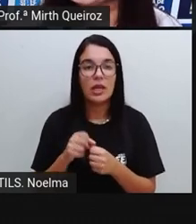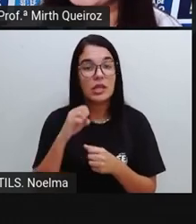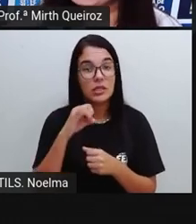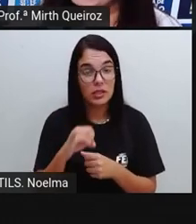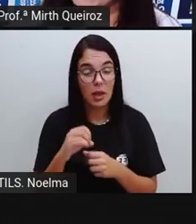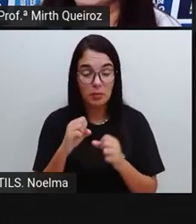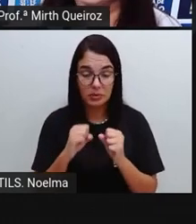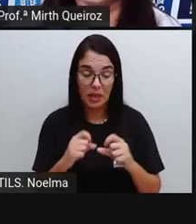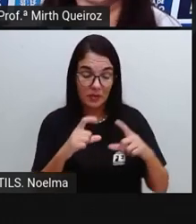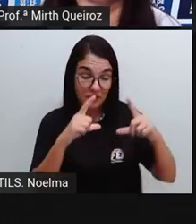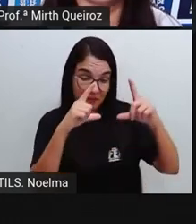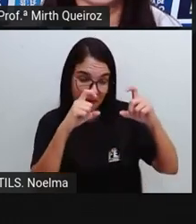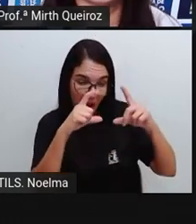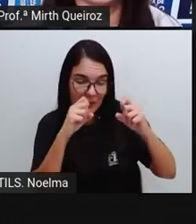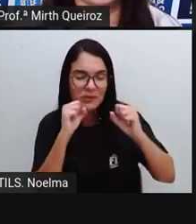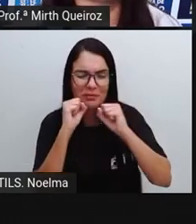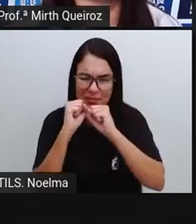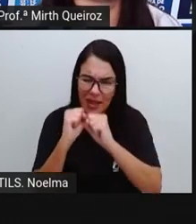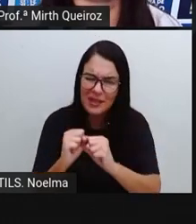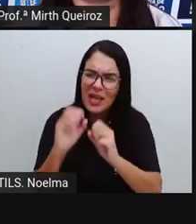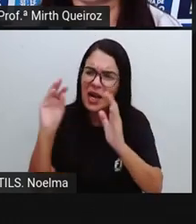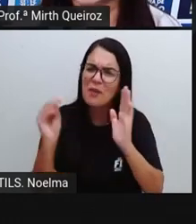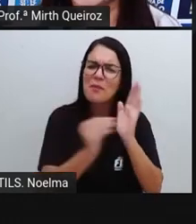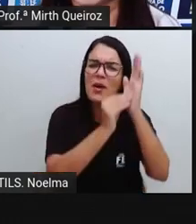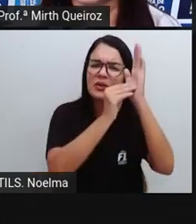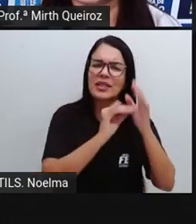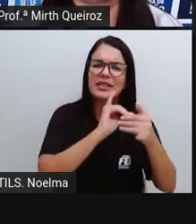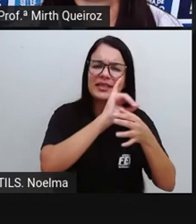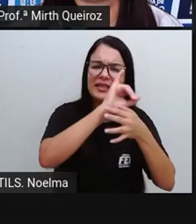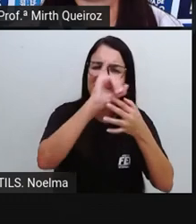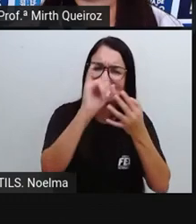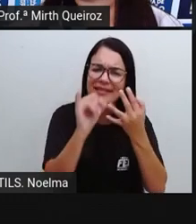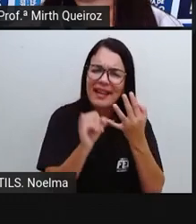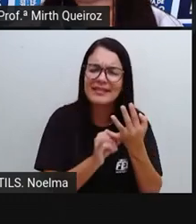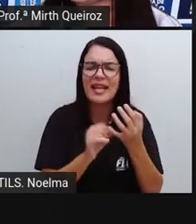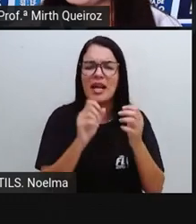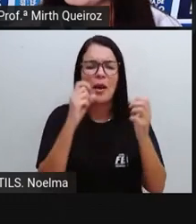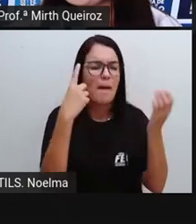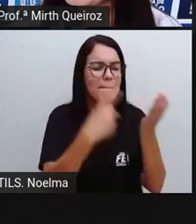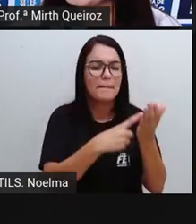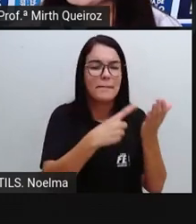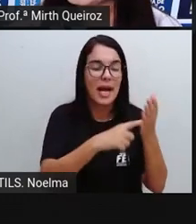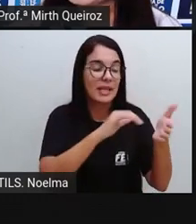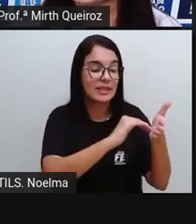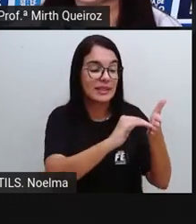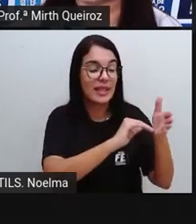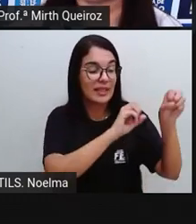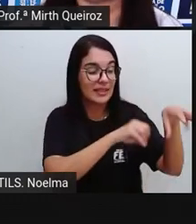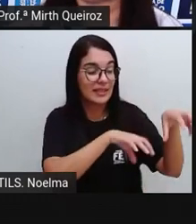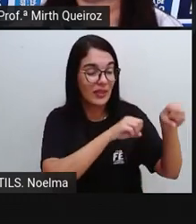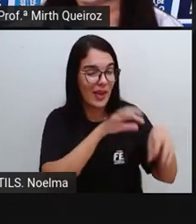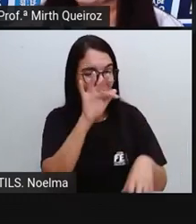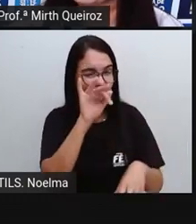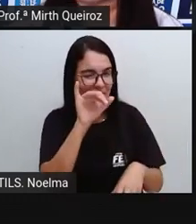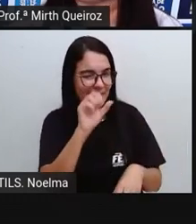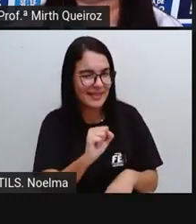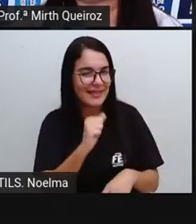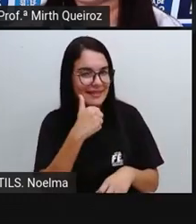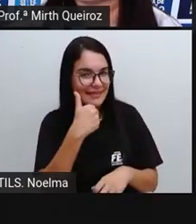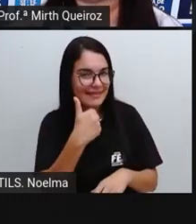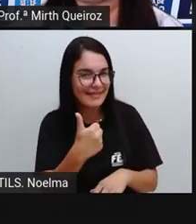puderem tirar foto, tirem foto, poste nas redes sociais, marque a Seduc de Feira de Santana para que a gente possa